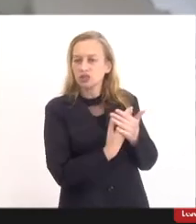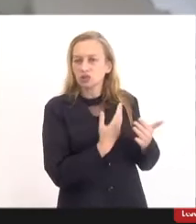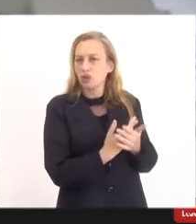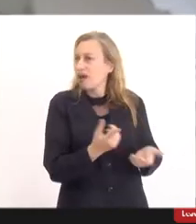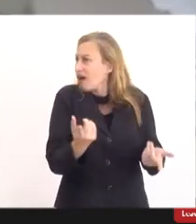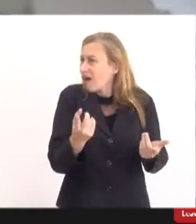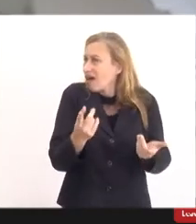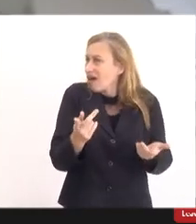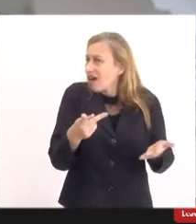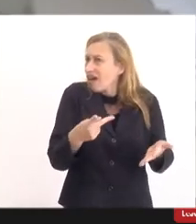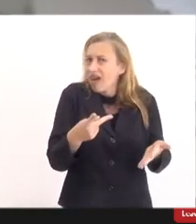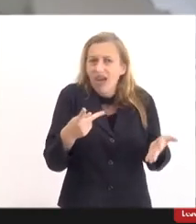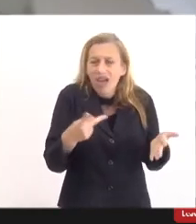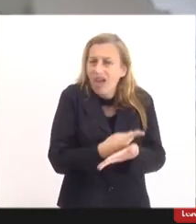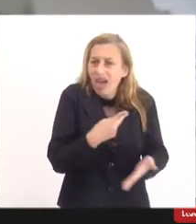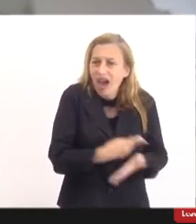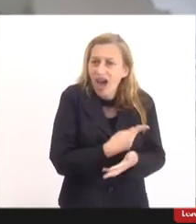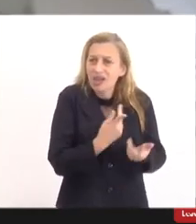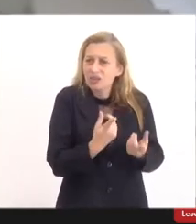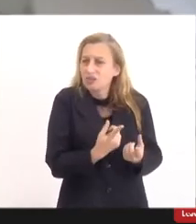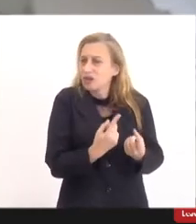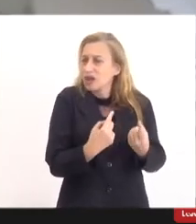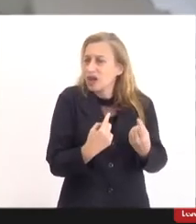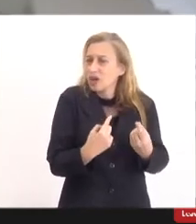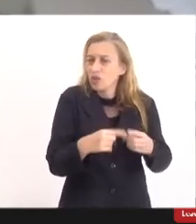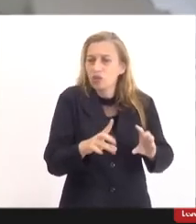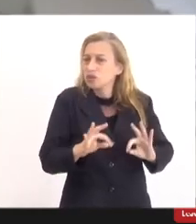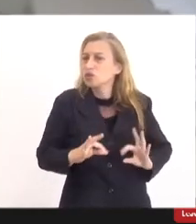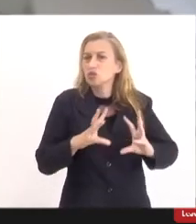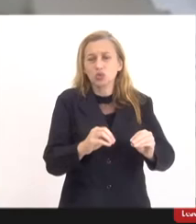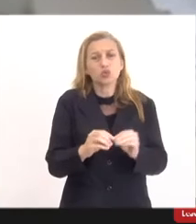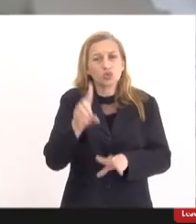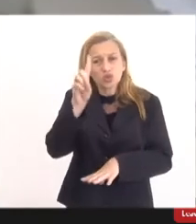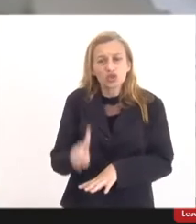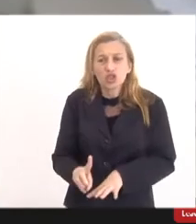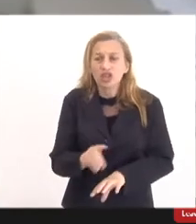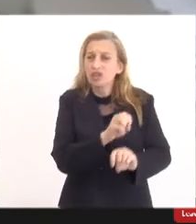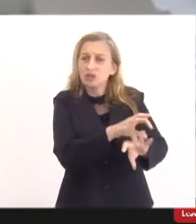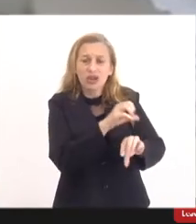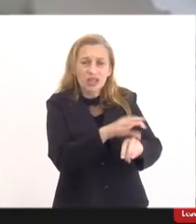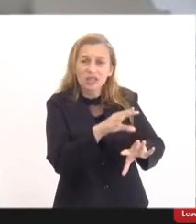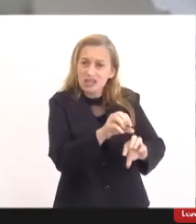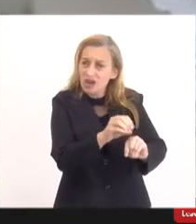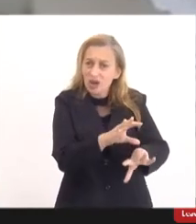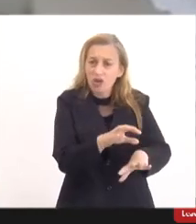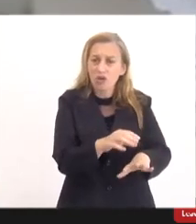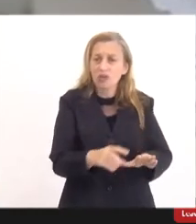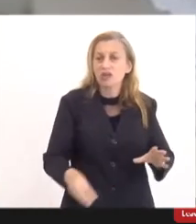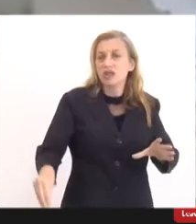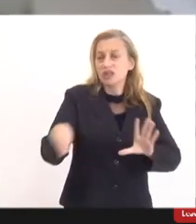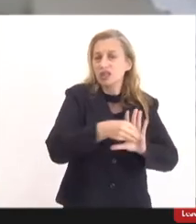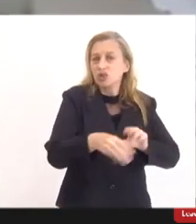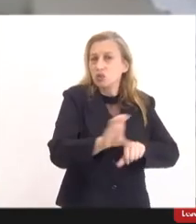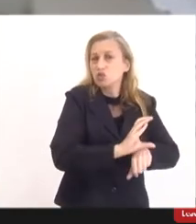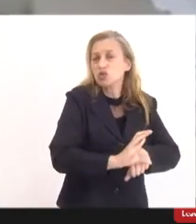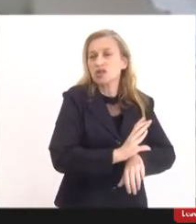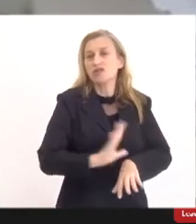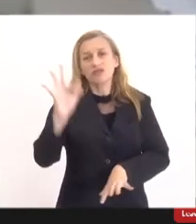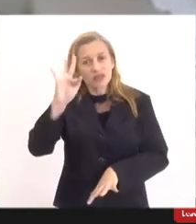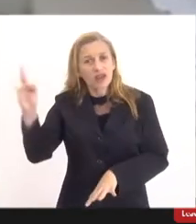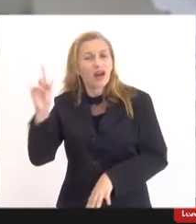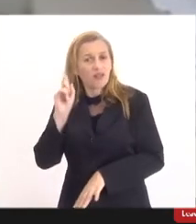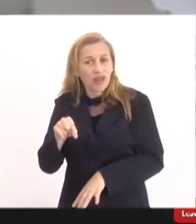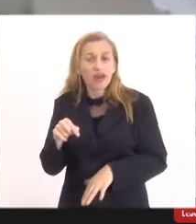arbitrário, o direito fundamental previsto, o direito à educação é fundamental, está previsto na Constituição Federal, é uma cláusula pétrea,